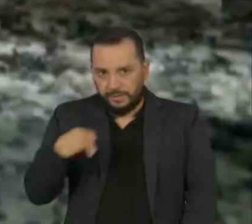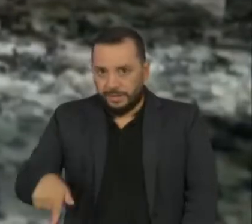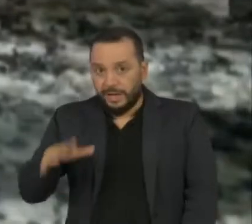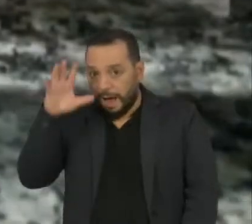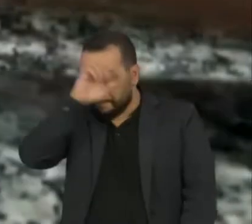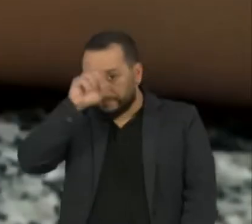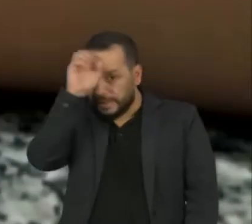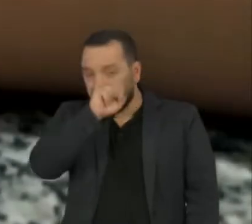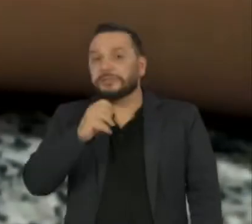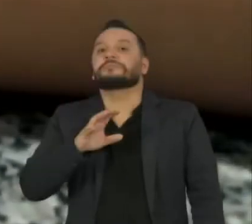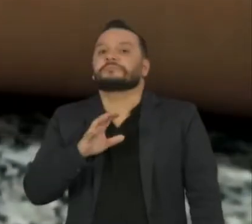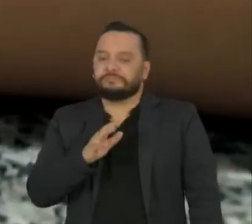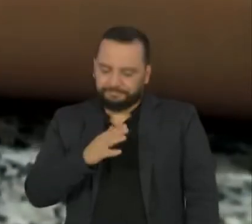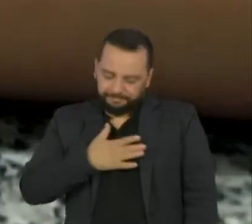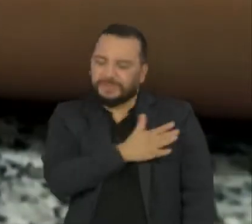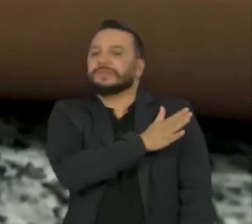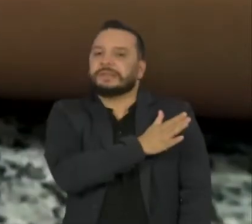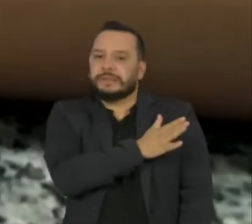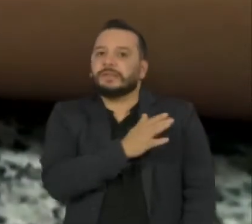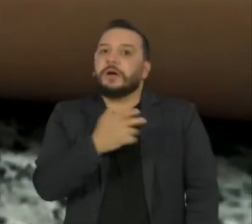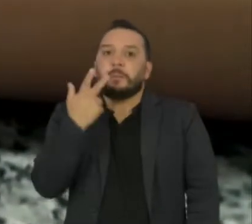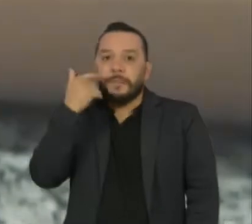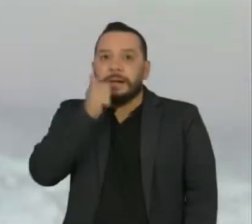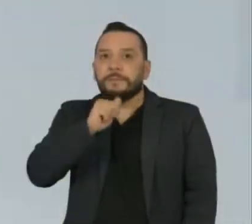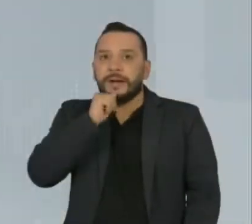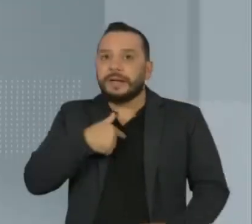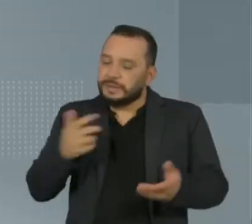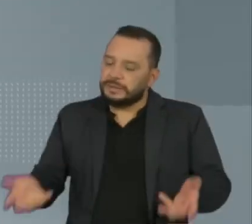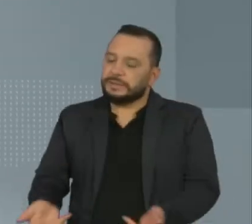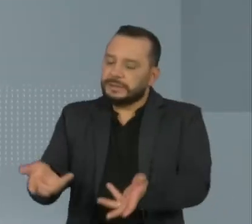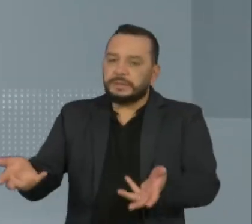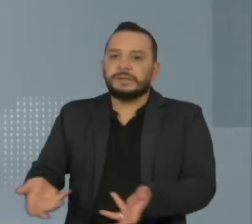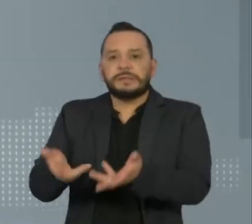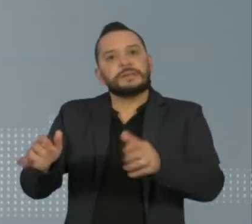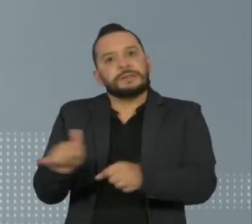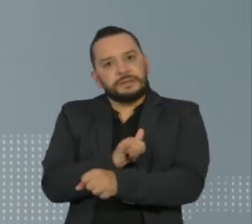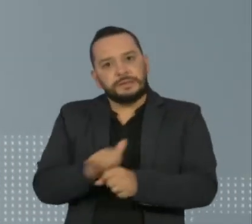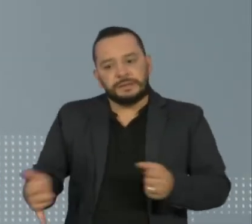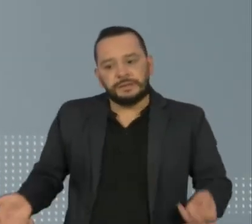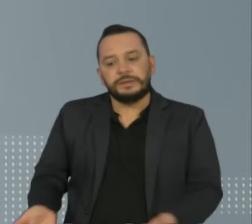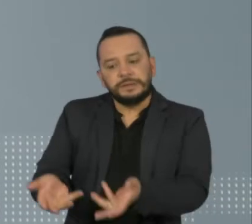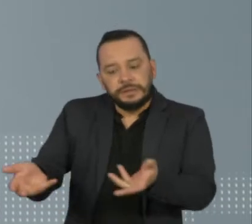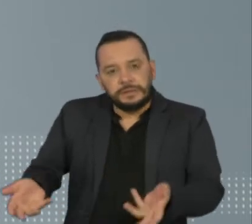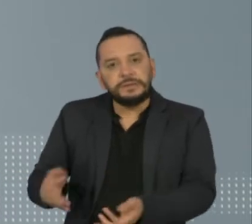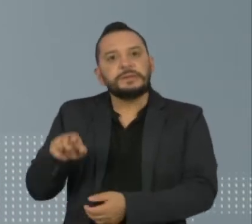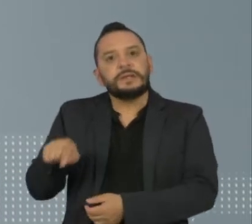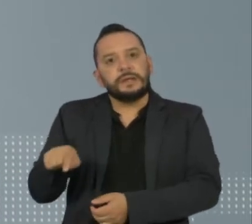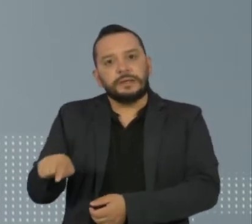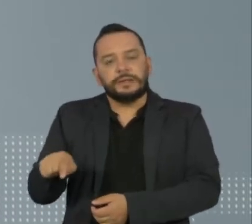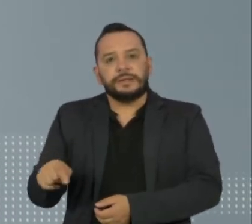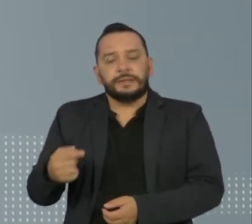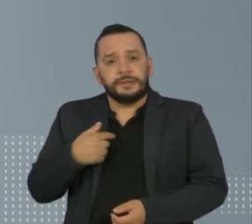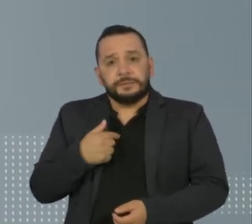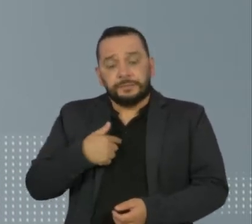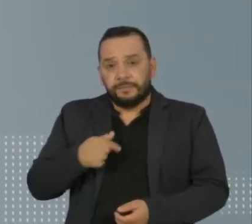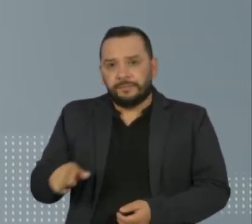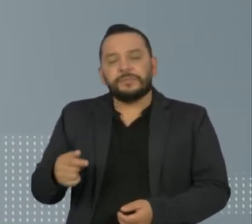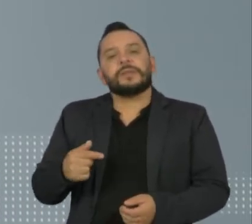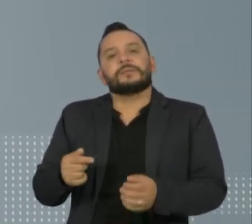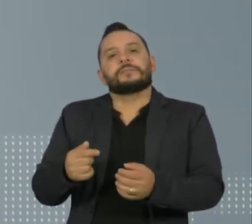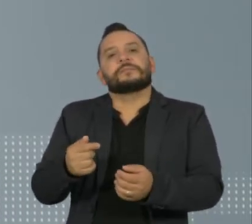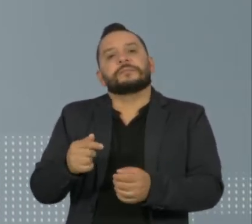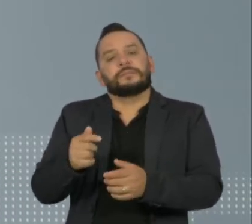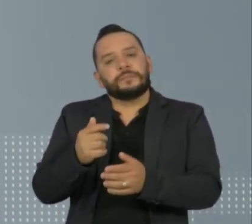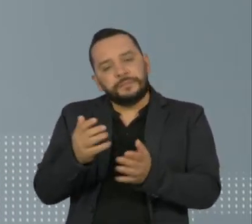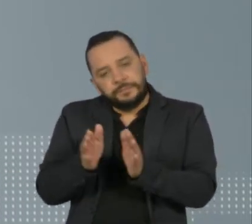Cabe aos pais o desafio de criar seres mais livres através de algumas atitudes. Não dividir brinquedos, livros,